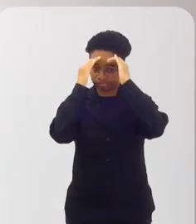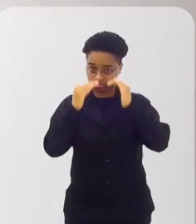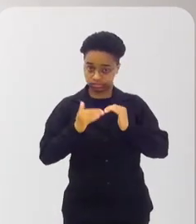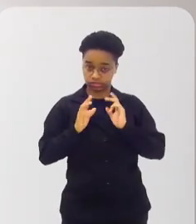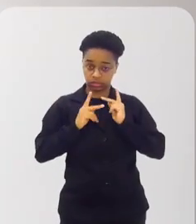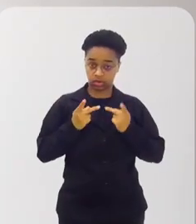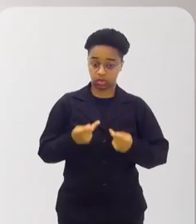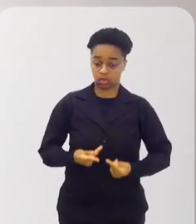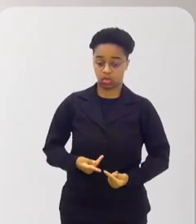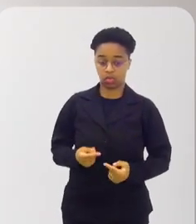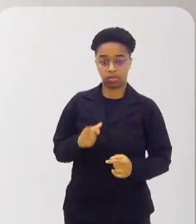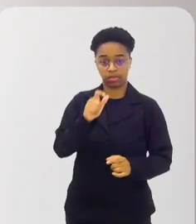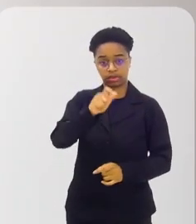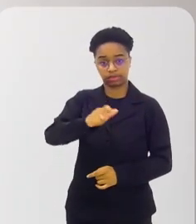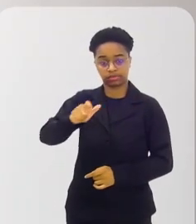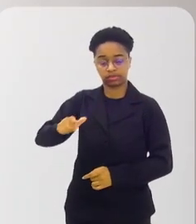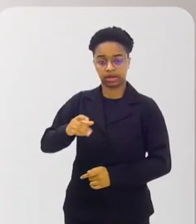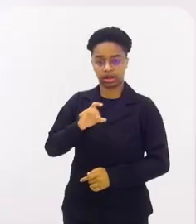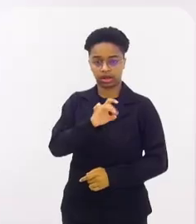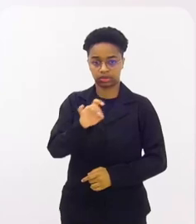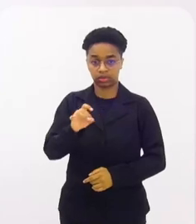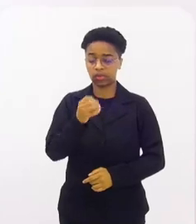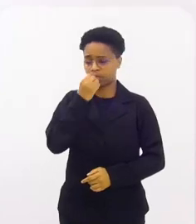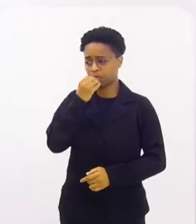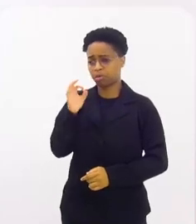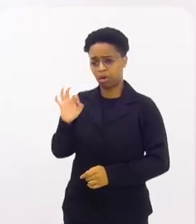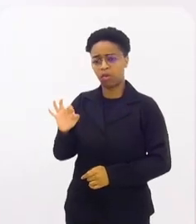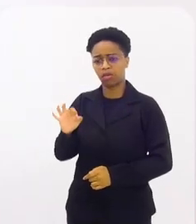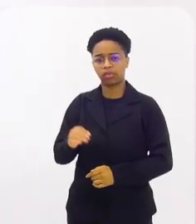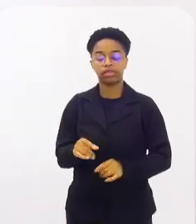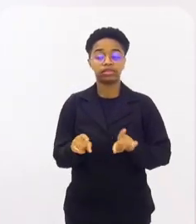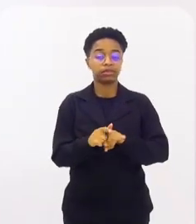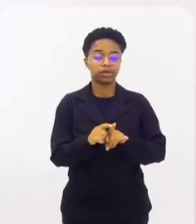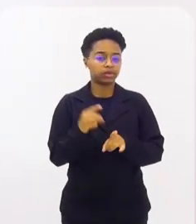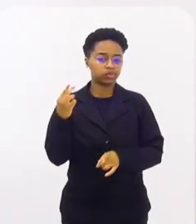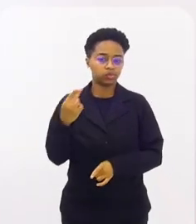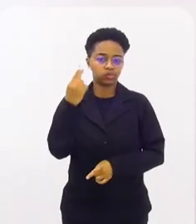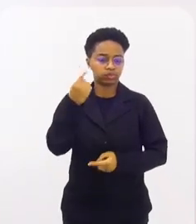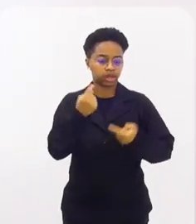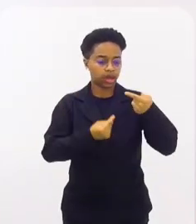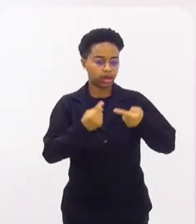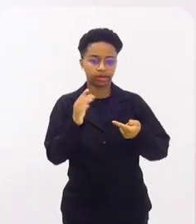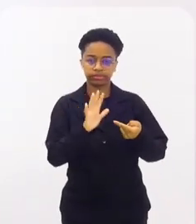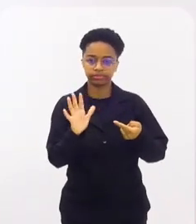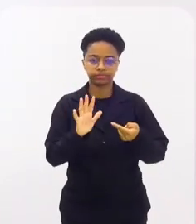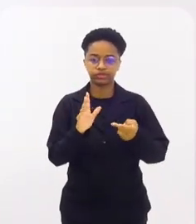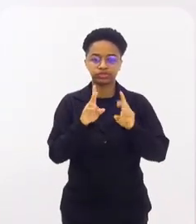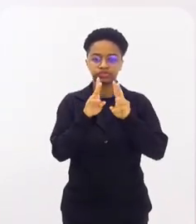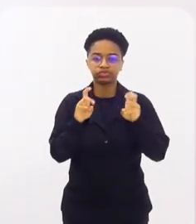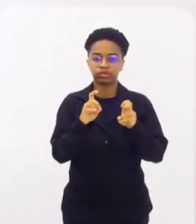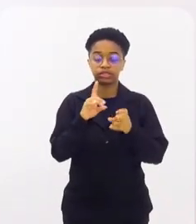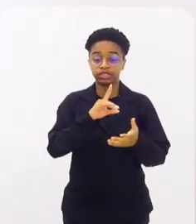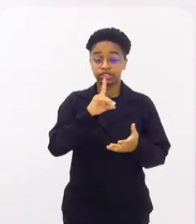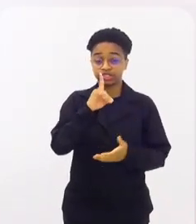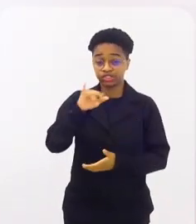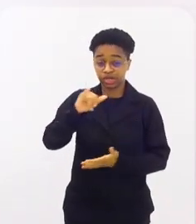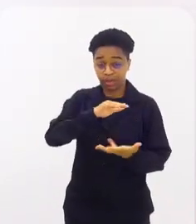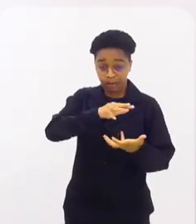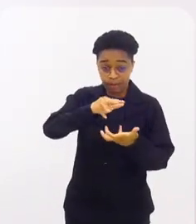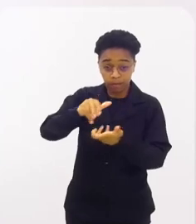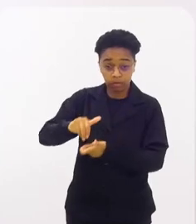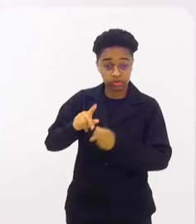respeitada. Eu acho que é isso que a gente deseja. Muito bom, deputada. E é impossível não fazer esse debate sobre o Dia Mundial